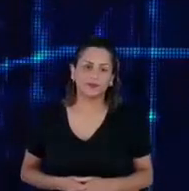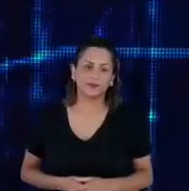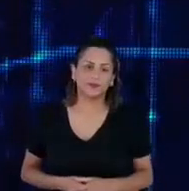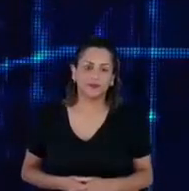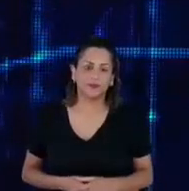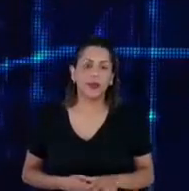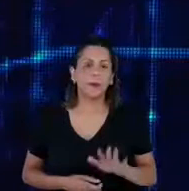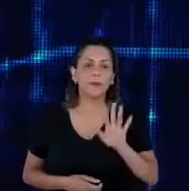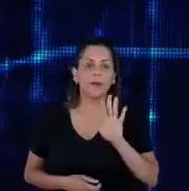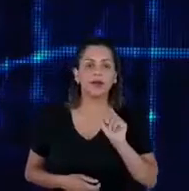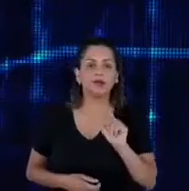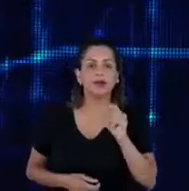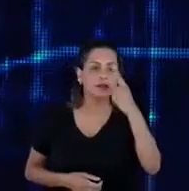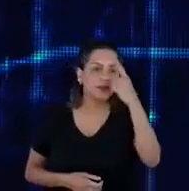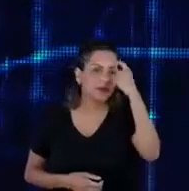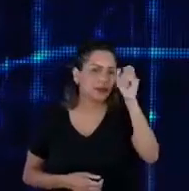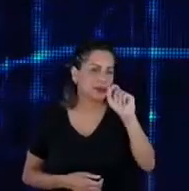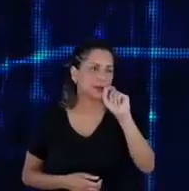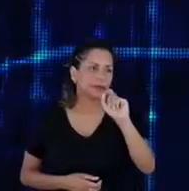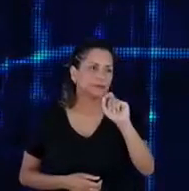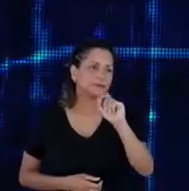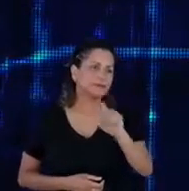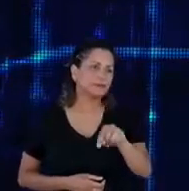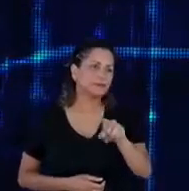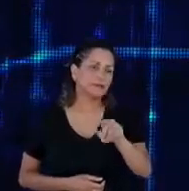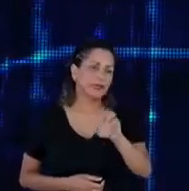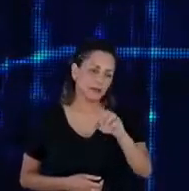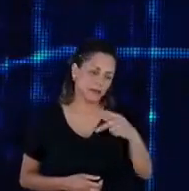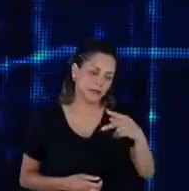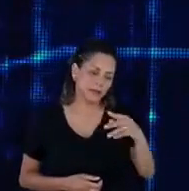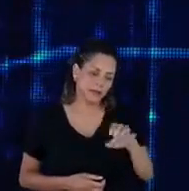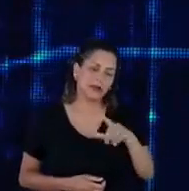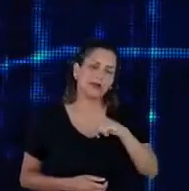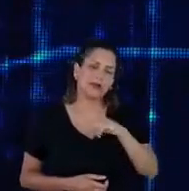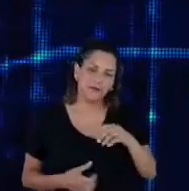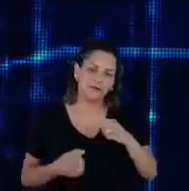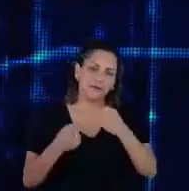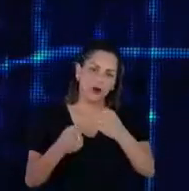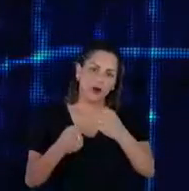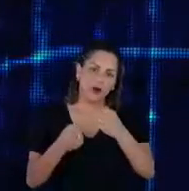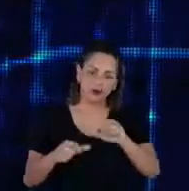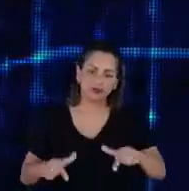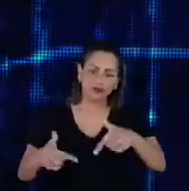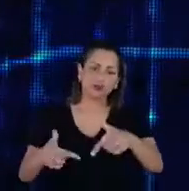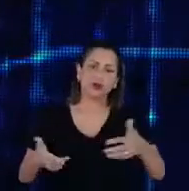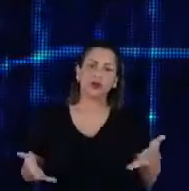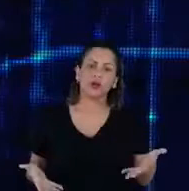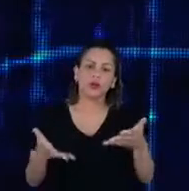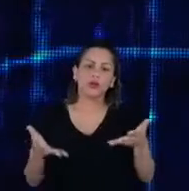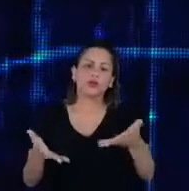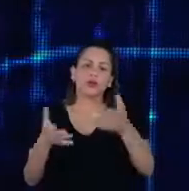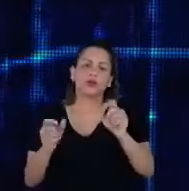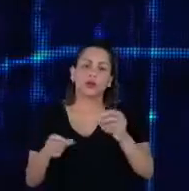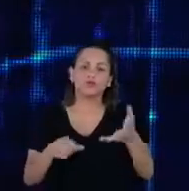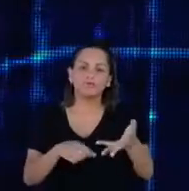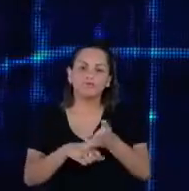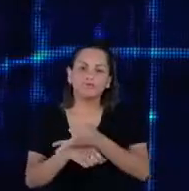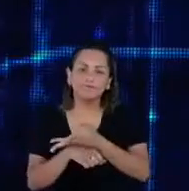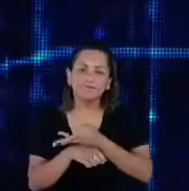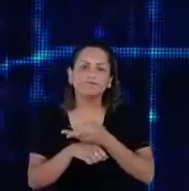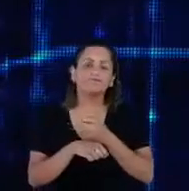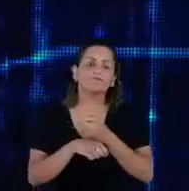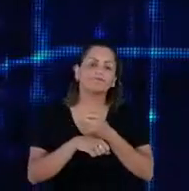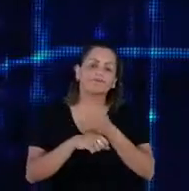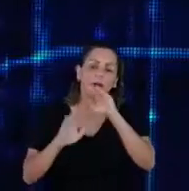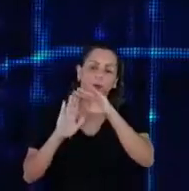com essa ideia de que a EPE, ela atua fortemente na contribuição de aprimoramento dos programas